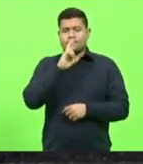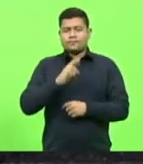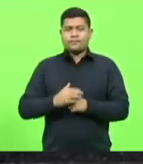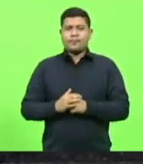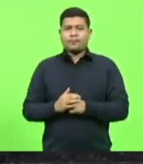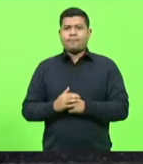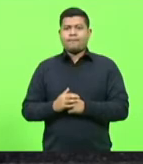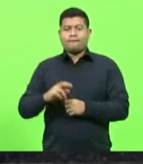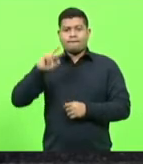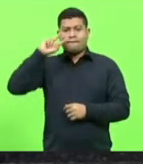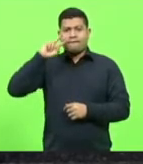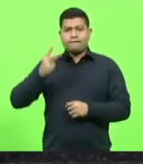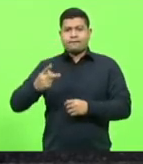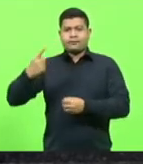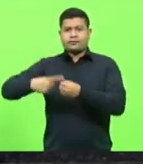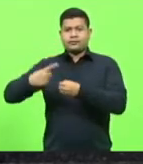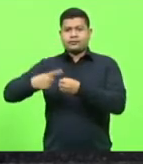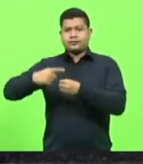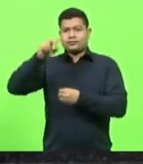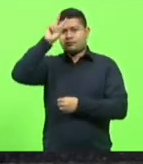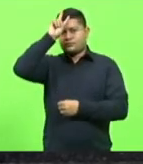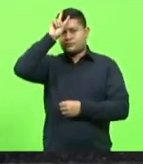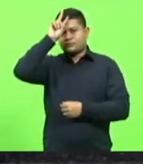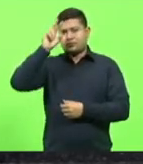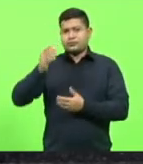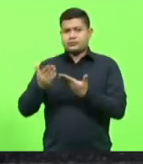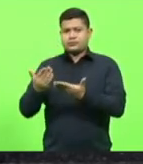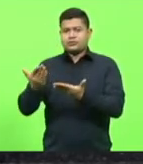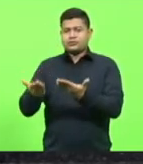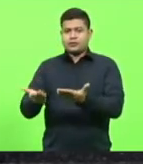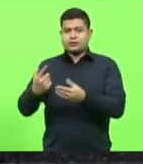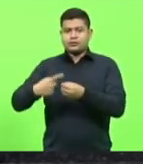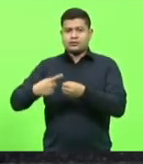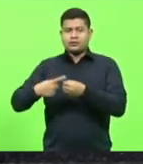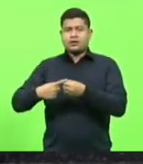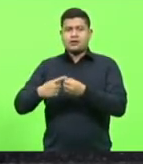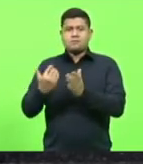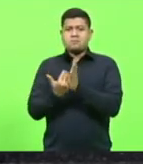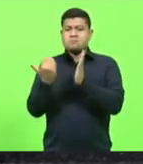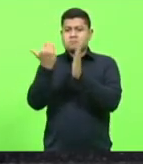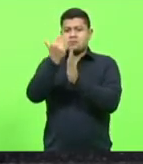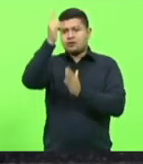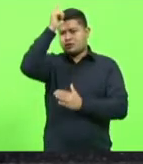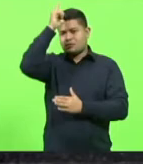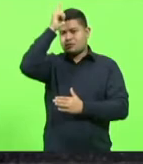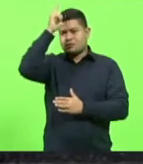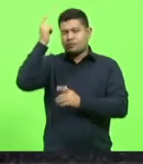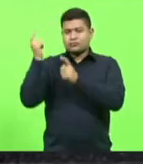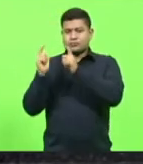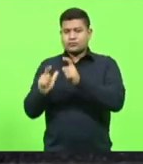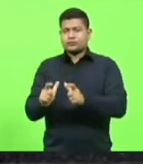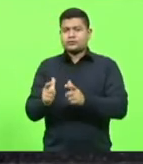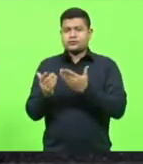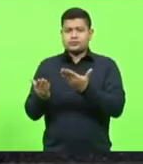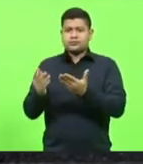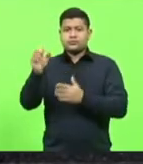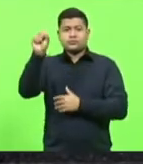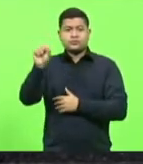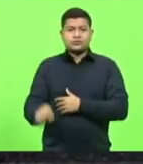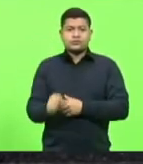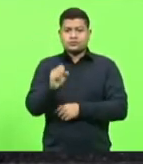Reconhece o município de Forquilinha como cidade mais alemão do sul de Santa Catarina. Em votação.